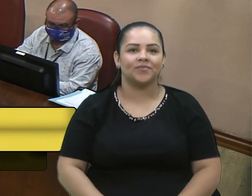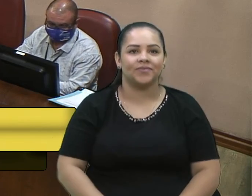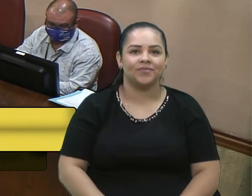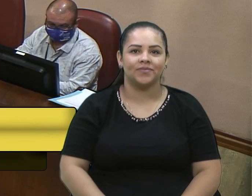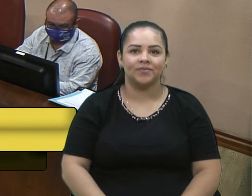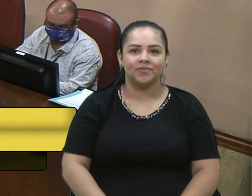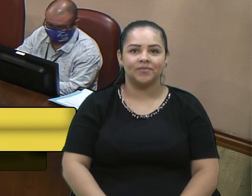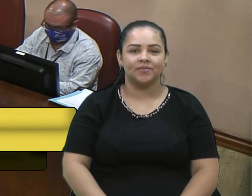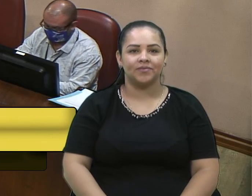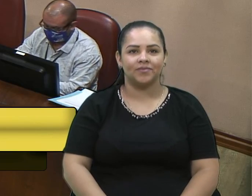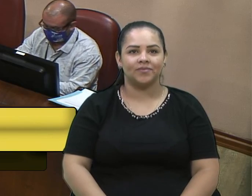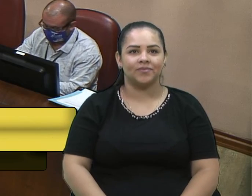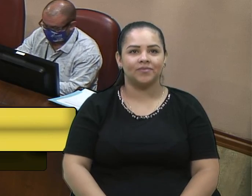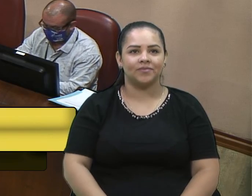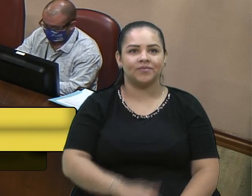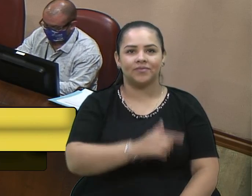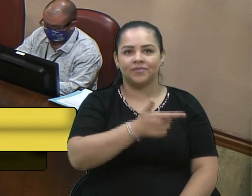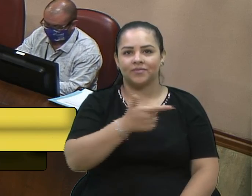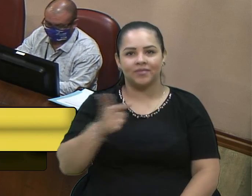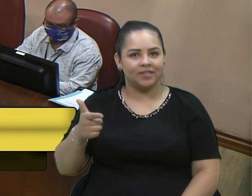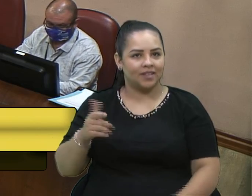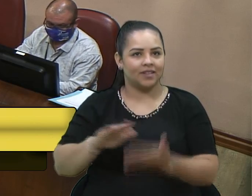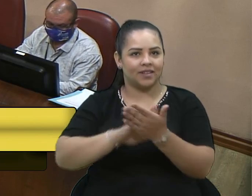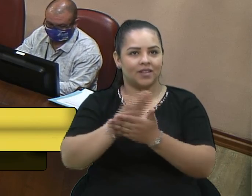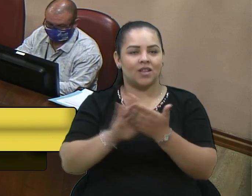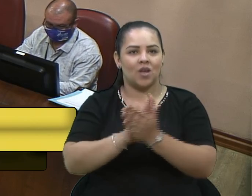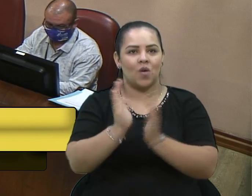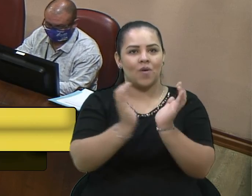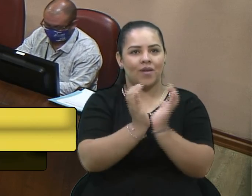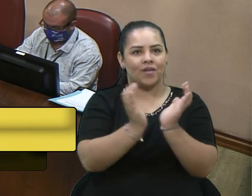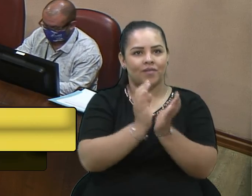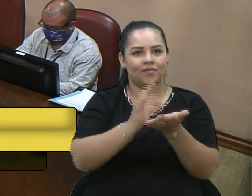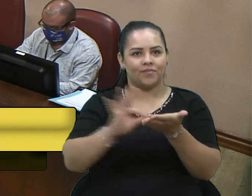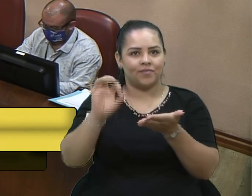Não havendo mais colegas inscritos,